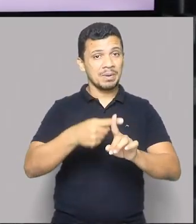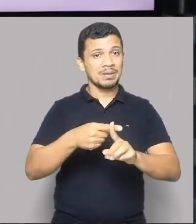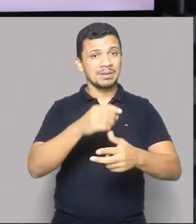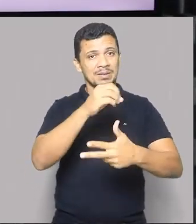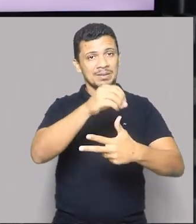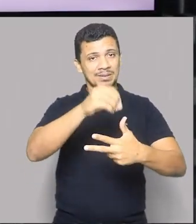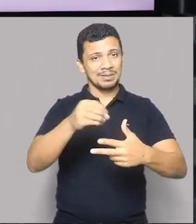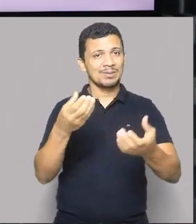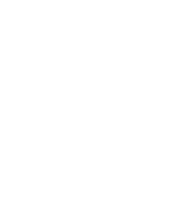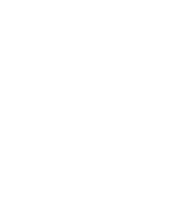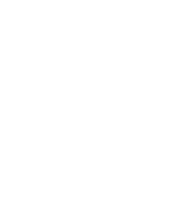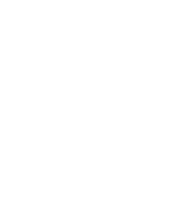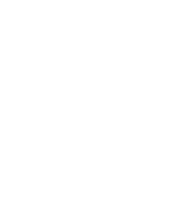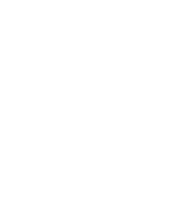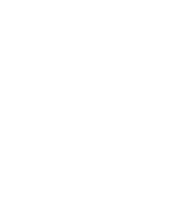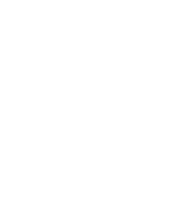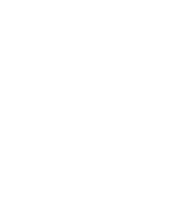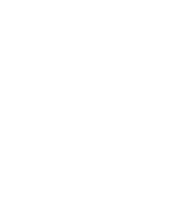dos concursos.